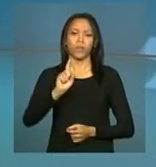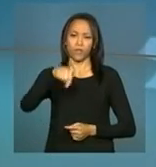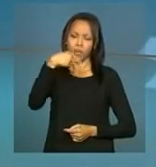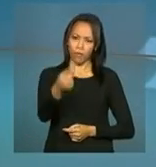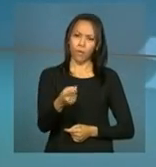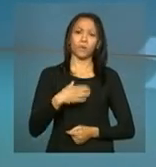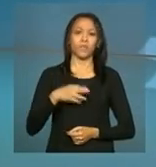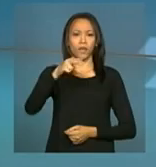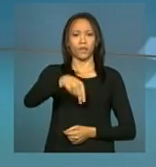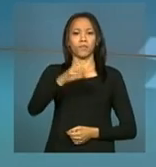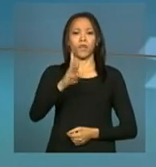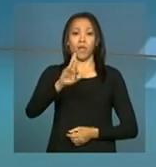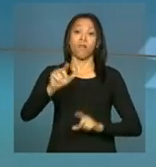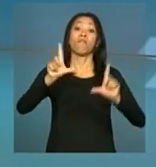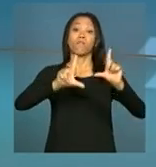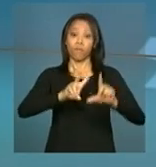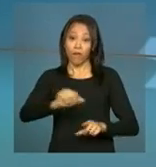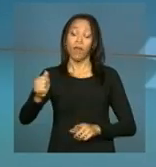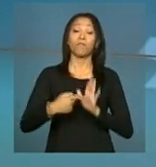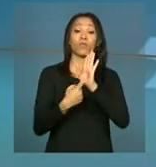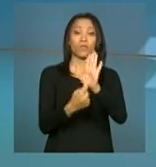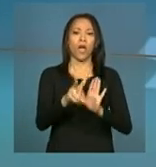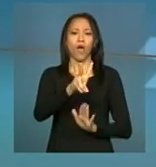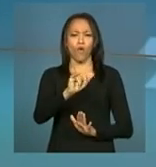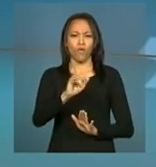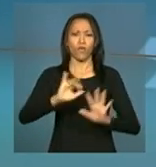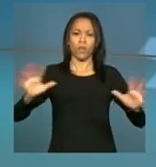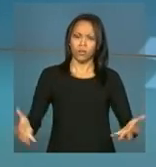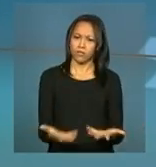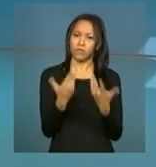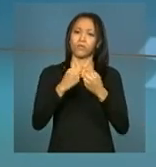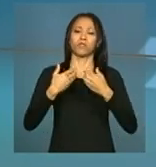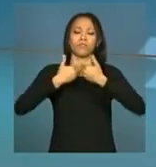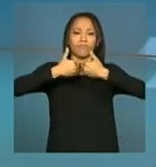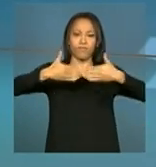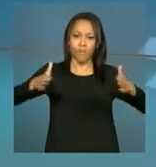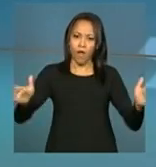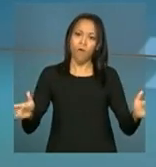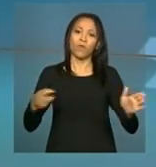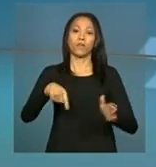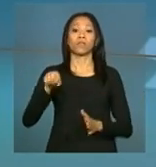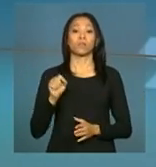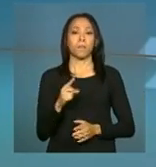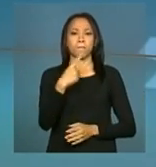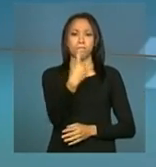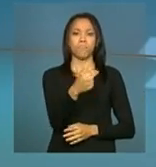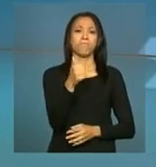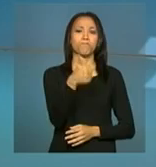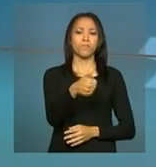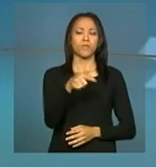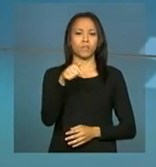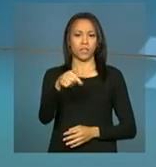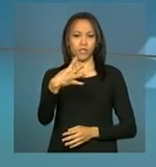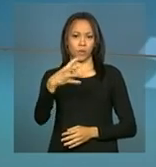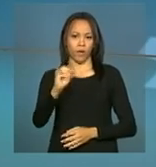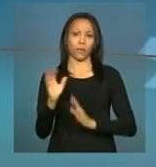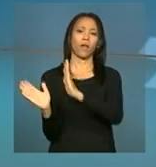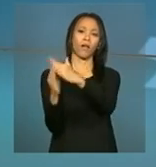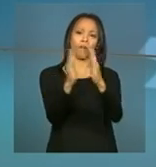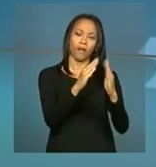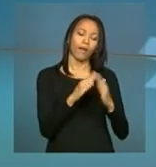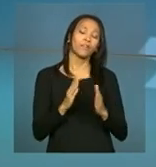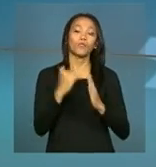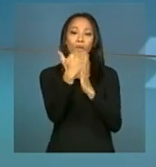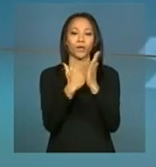mais a NBR vai transmitir ao vivo a cerimônia de inauguração das 1740 moradias do